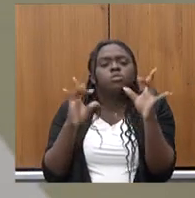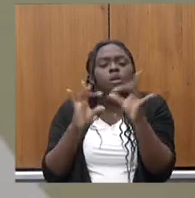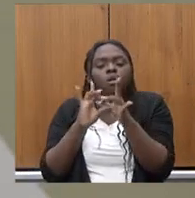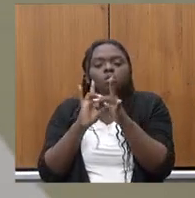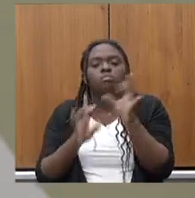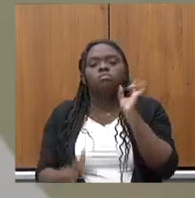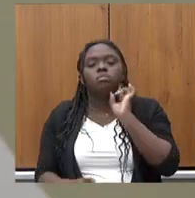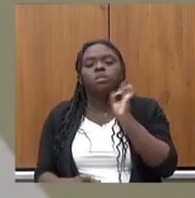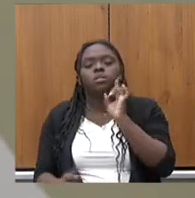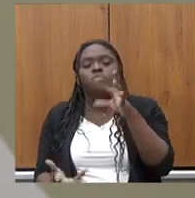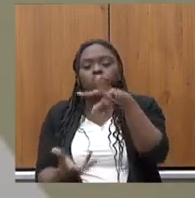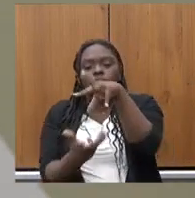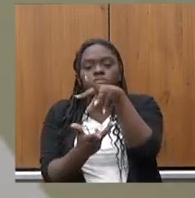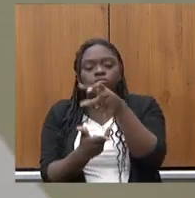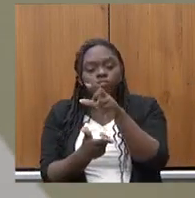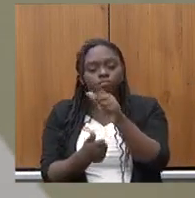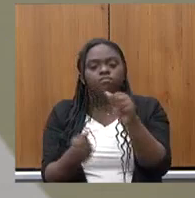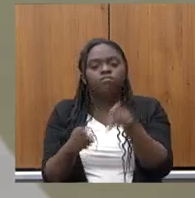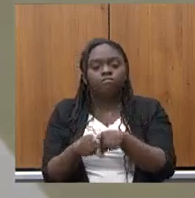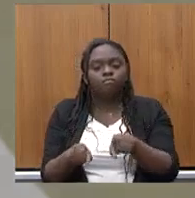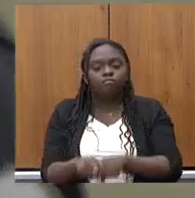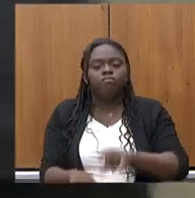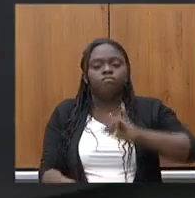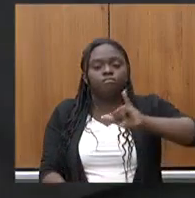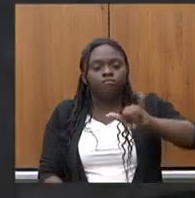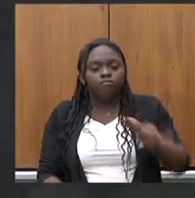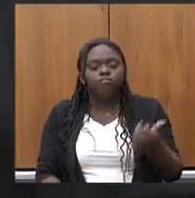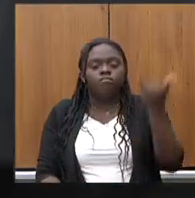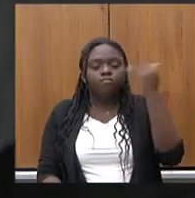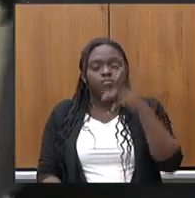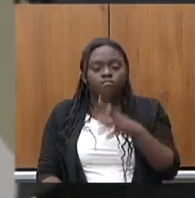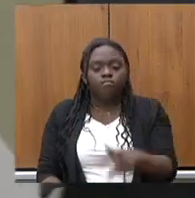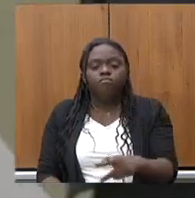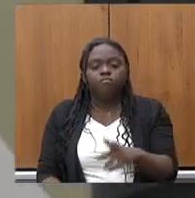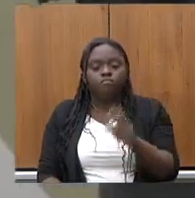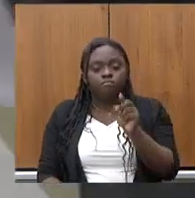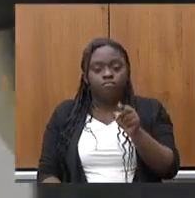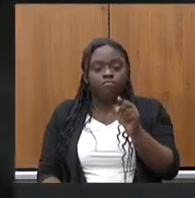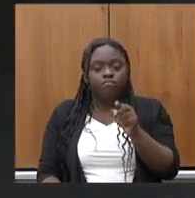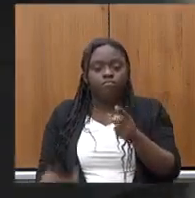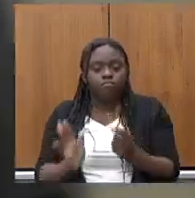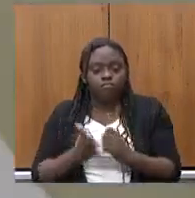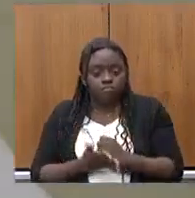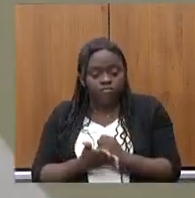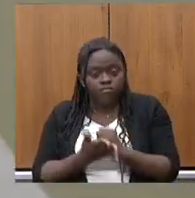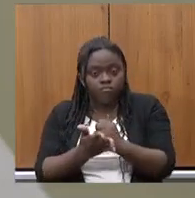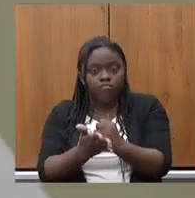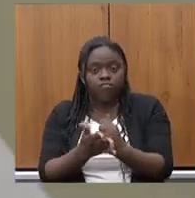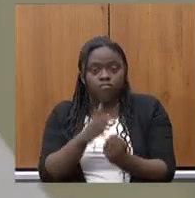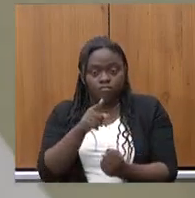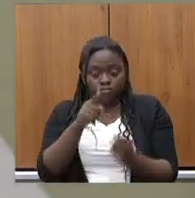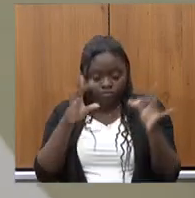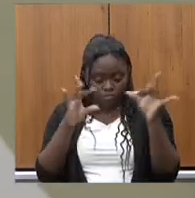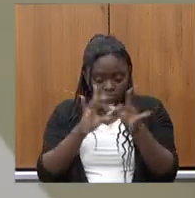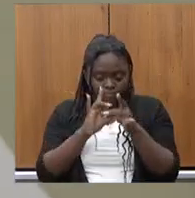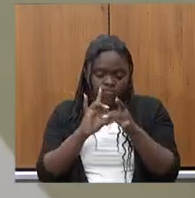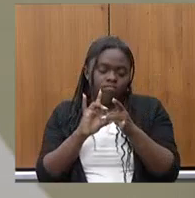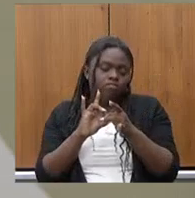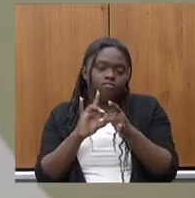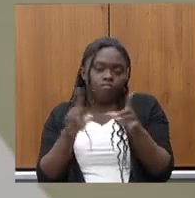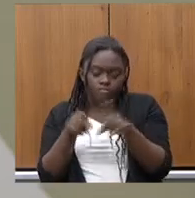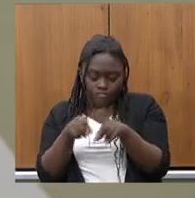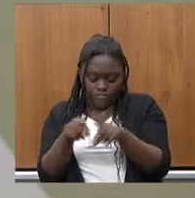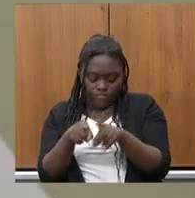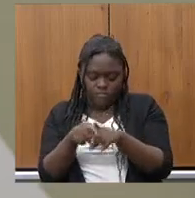obviamente, a atração de oportunidades como essas que vão ajudar o empreendedor mineiro a se conectar e a vender